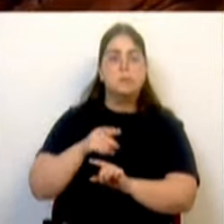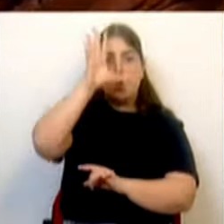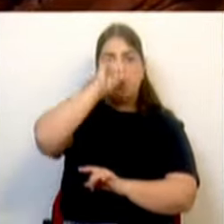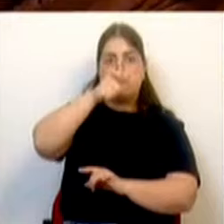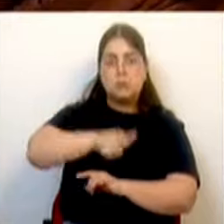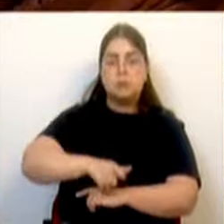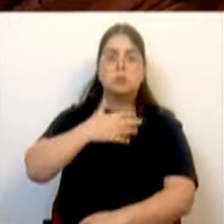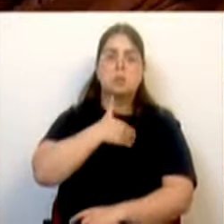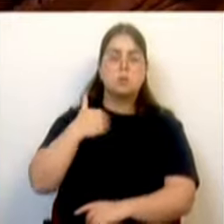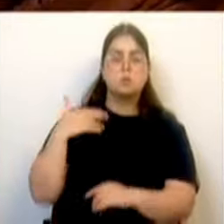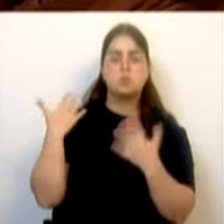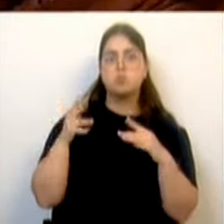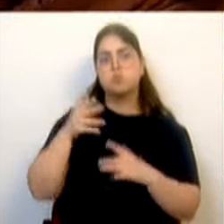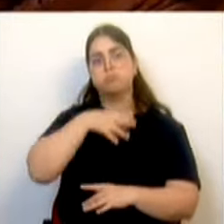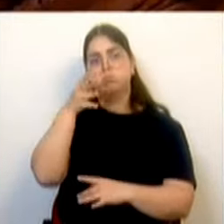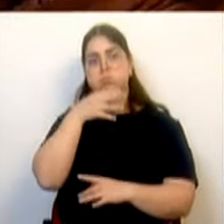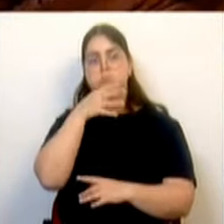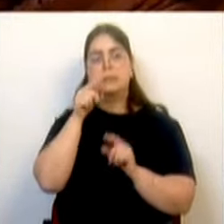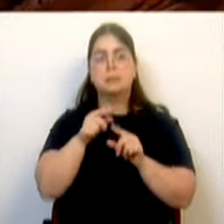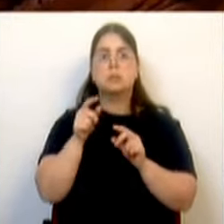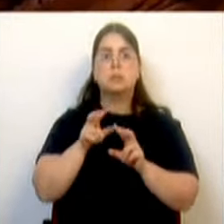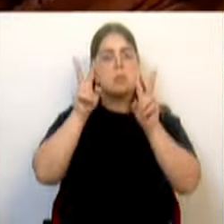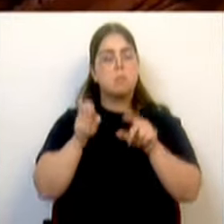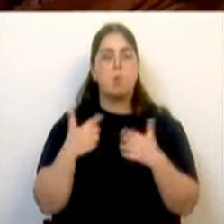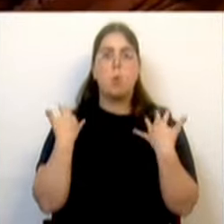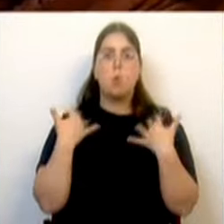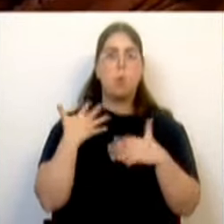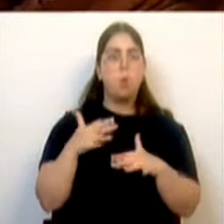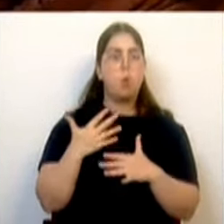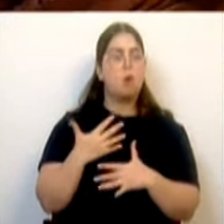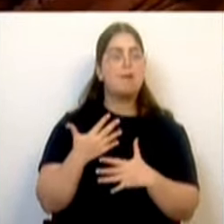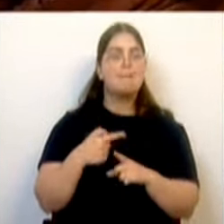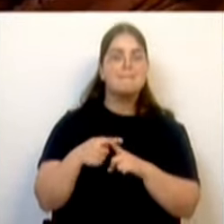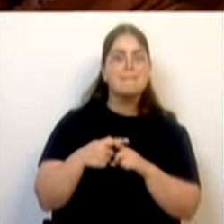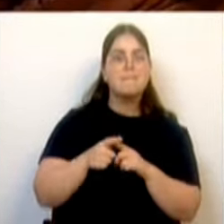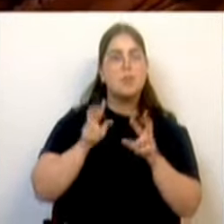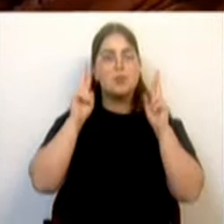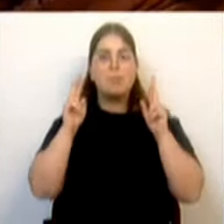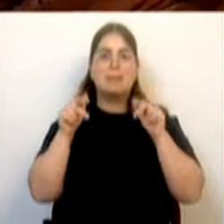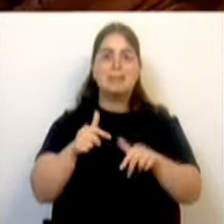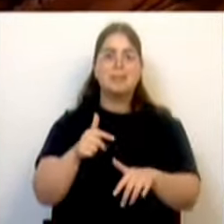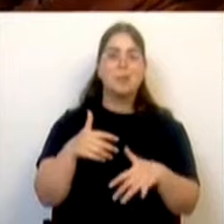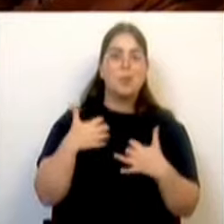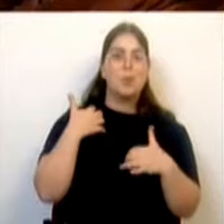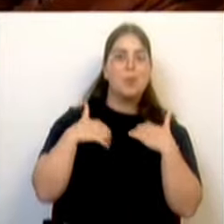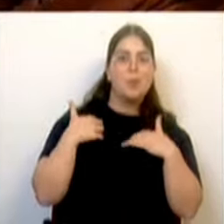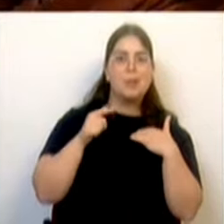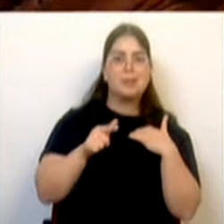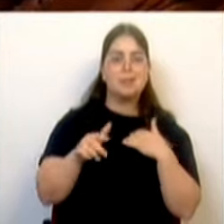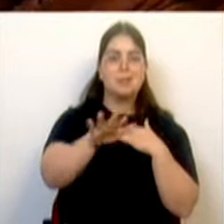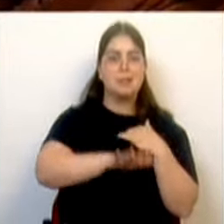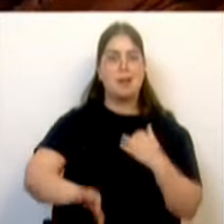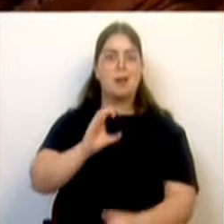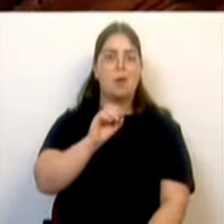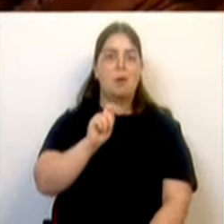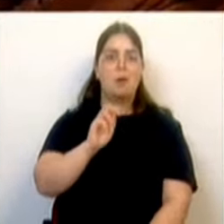E, portanto, esta notícia foi naturalmente recebida com grande esperança e entusiasmo na região Oeste. Com a demissão do